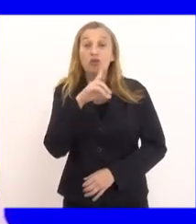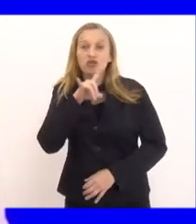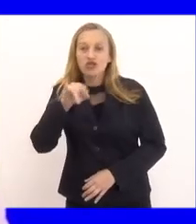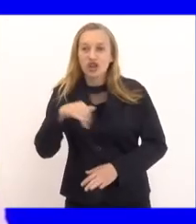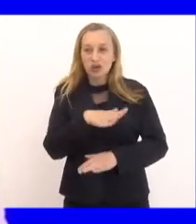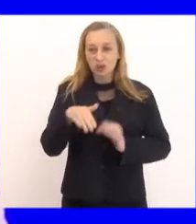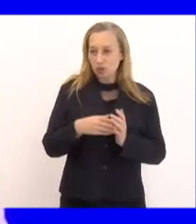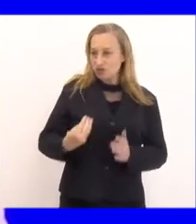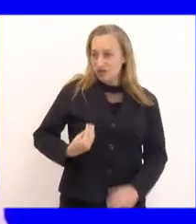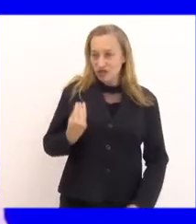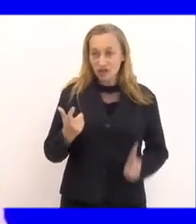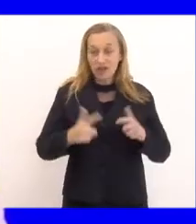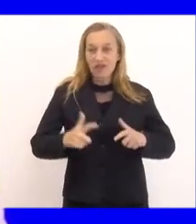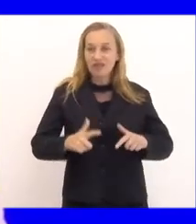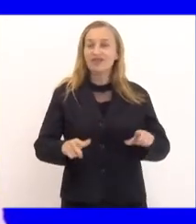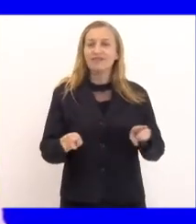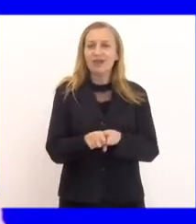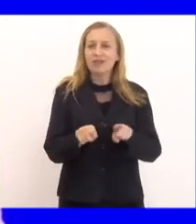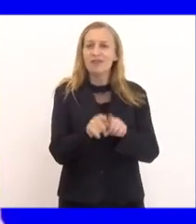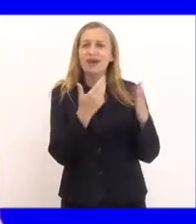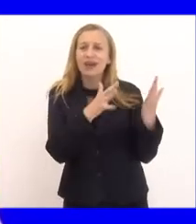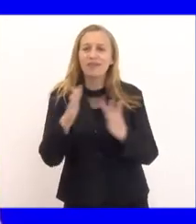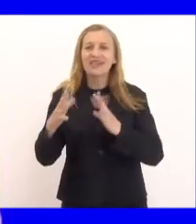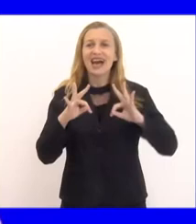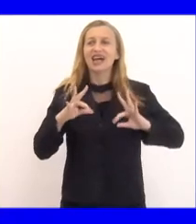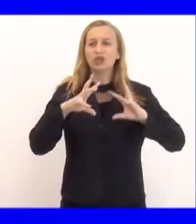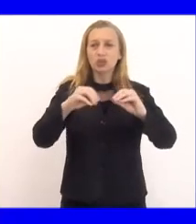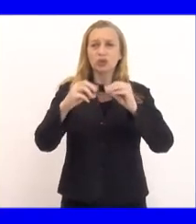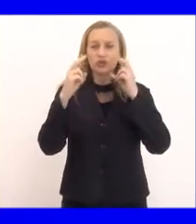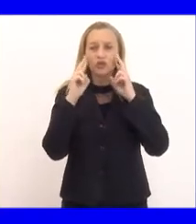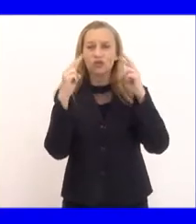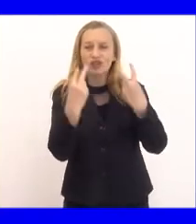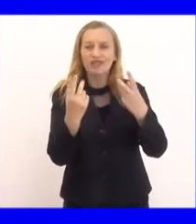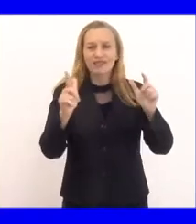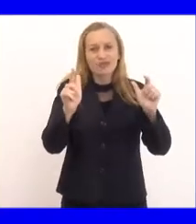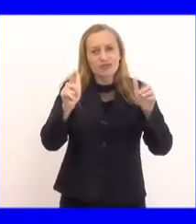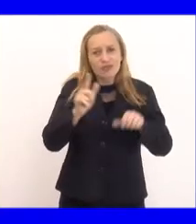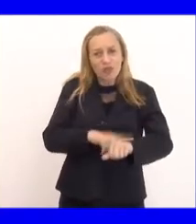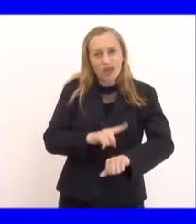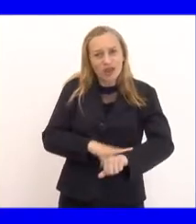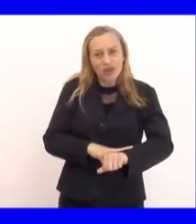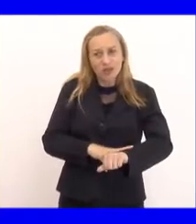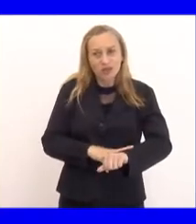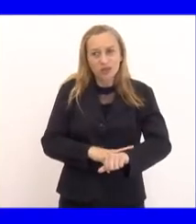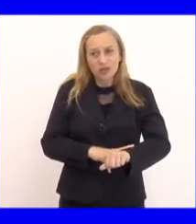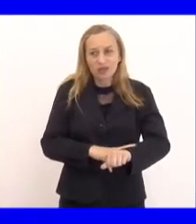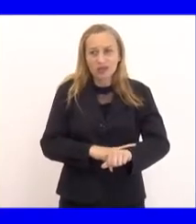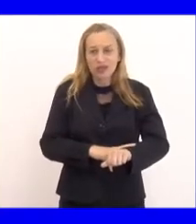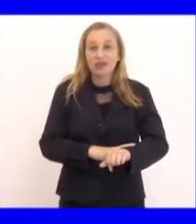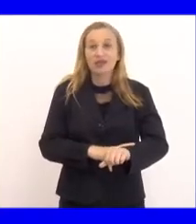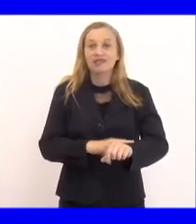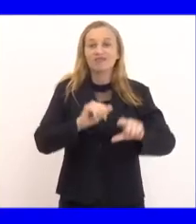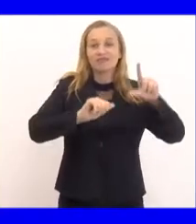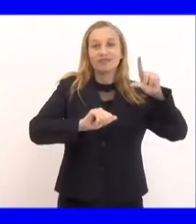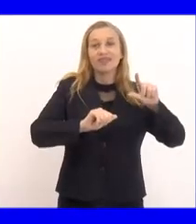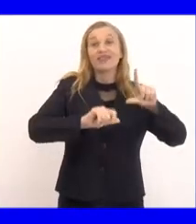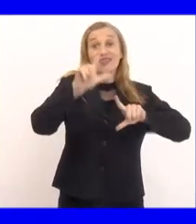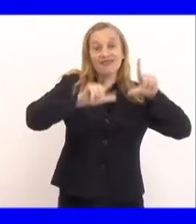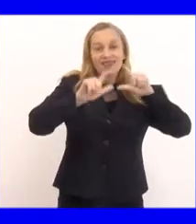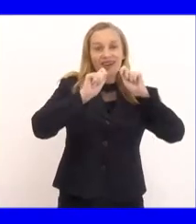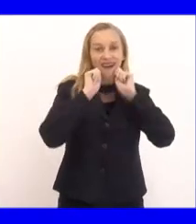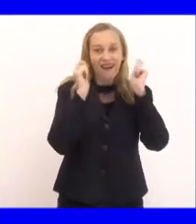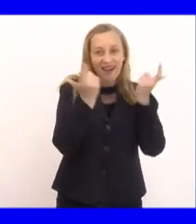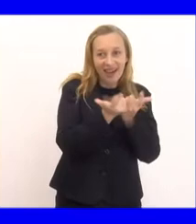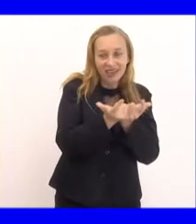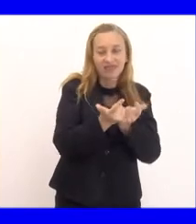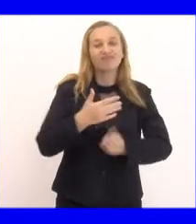bom dia a todos presentes, gostaria de cumprimentar todos que estão também nos assistindo neste momento através da TV Alerje.